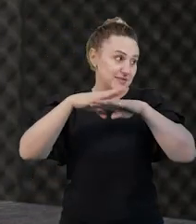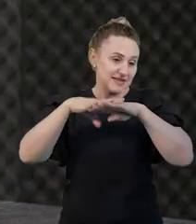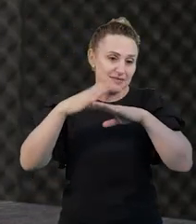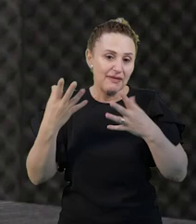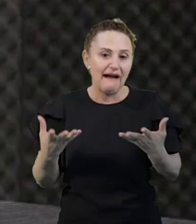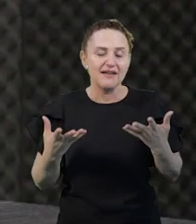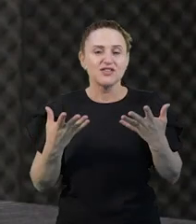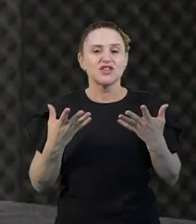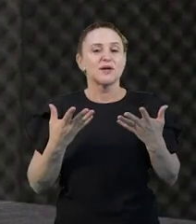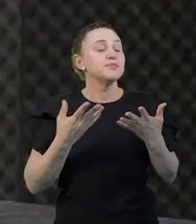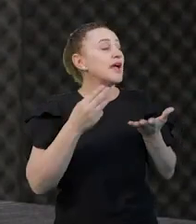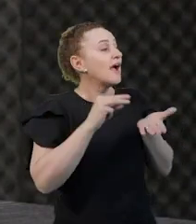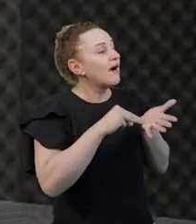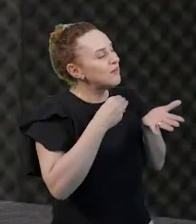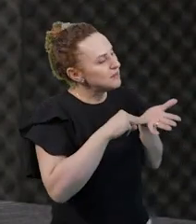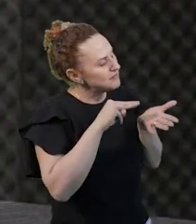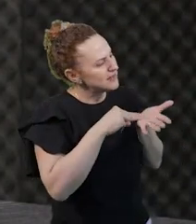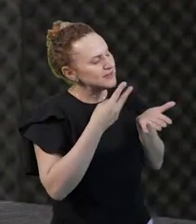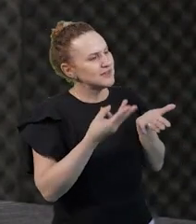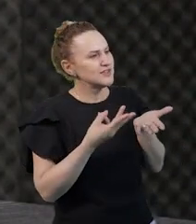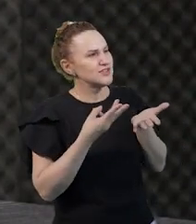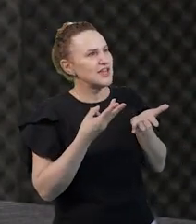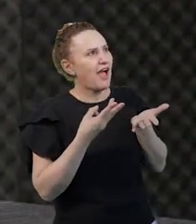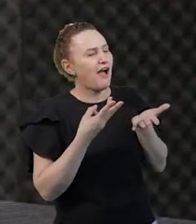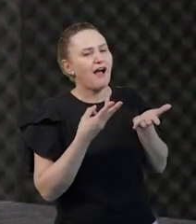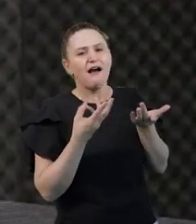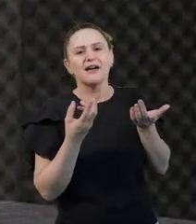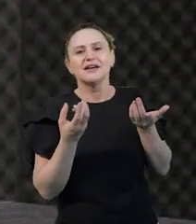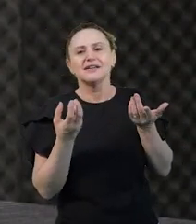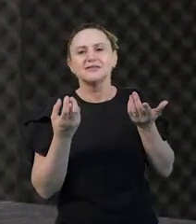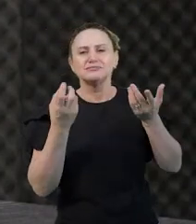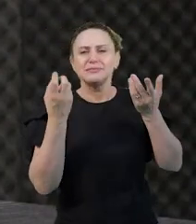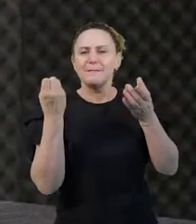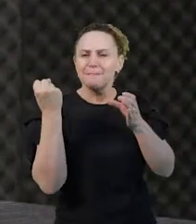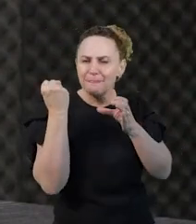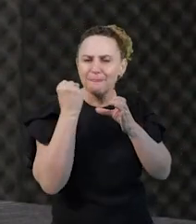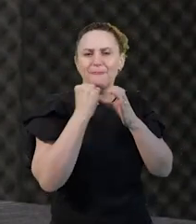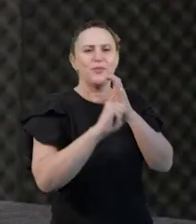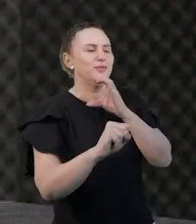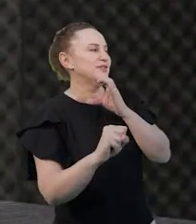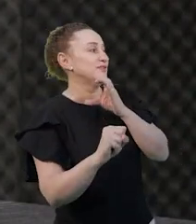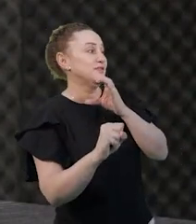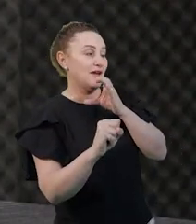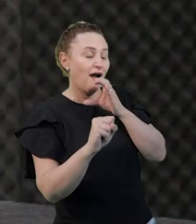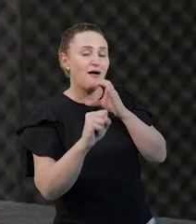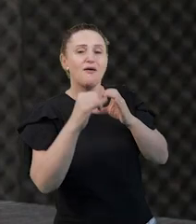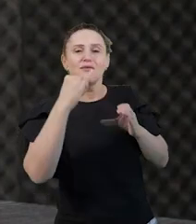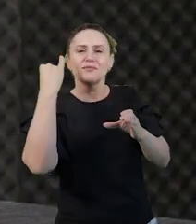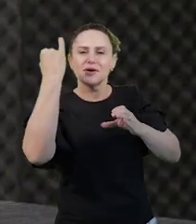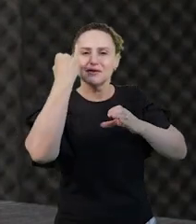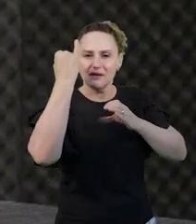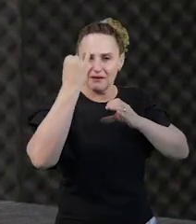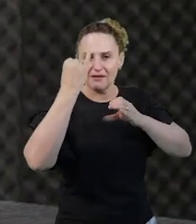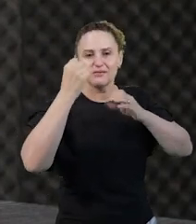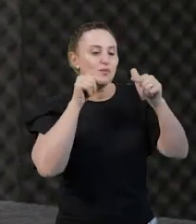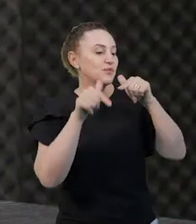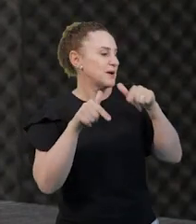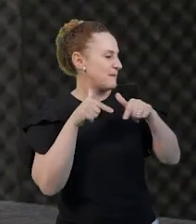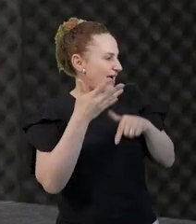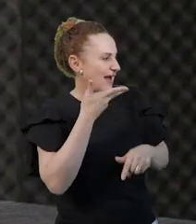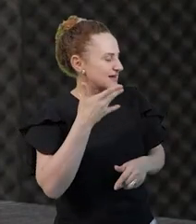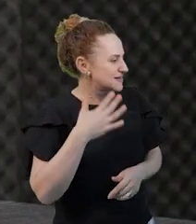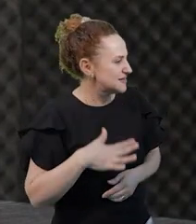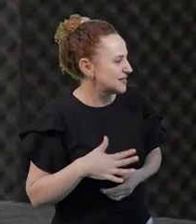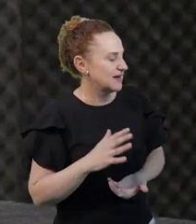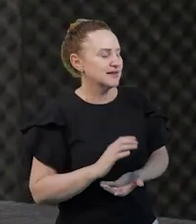Uma metodologia de grande potencial, né? Nós acreditamos para o trabalho com as crianças. Nesse